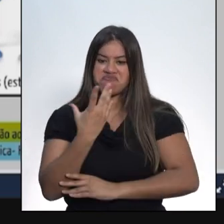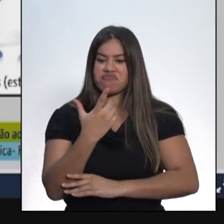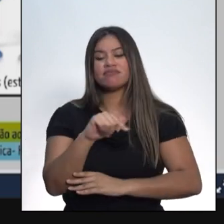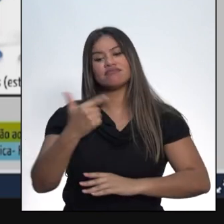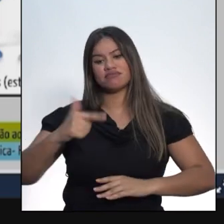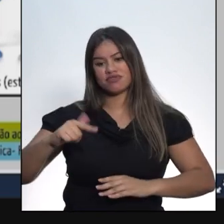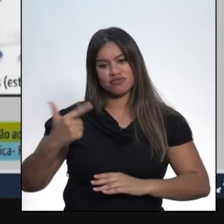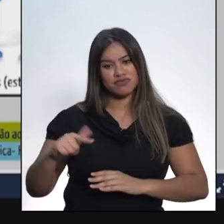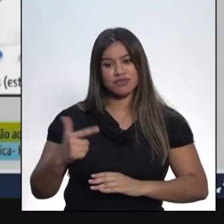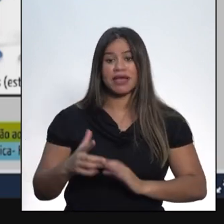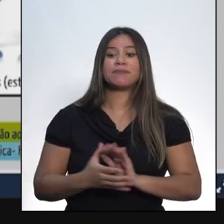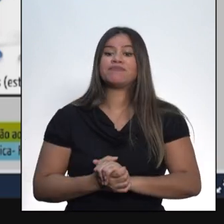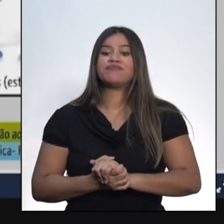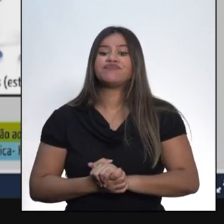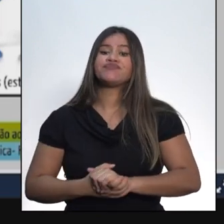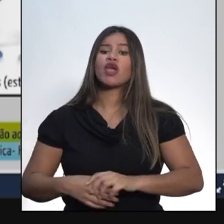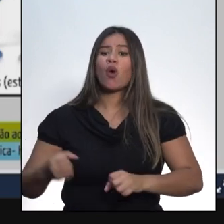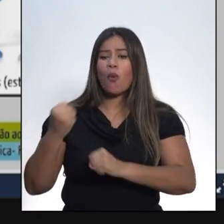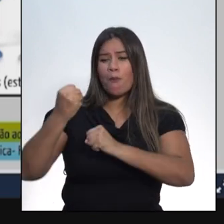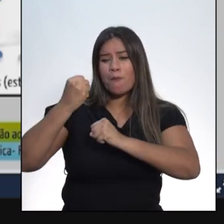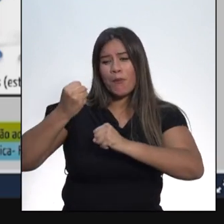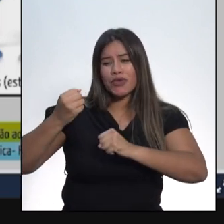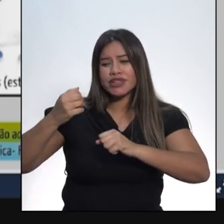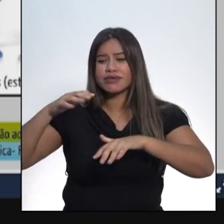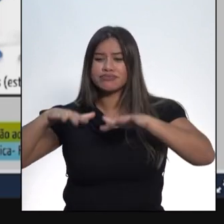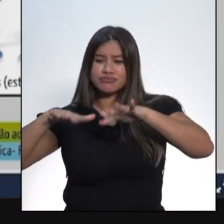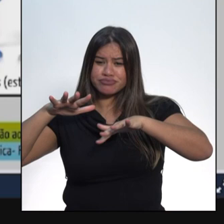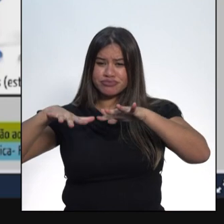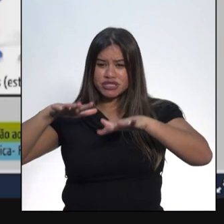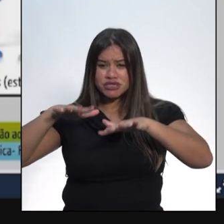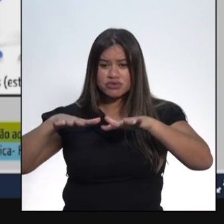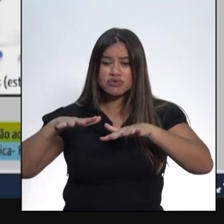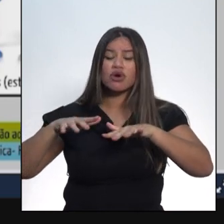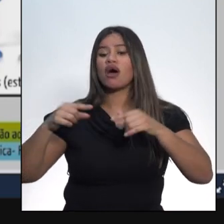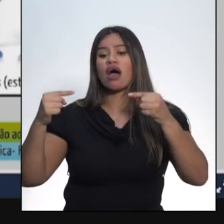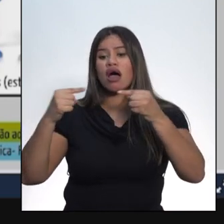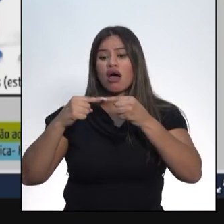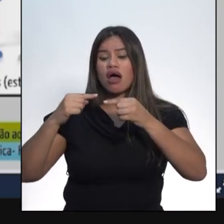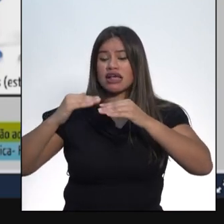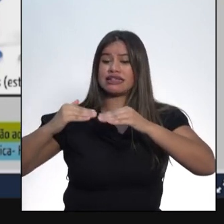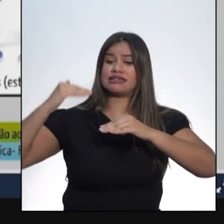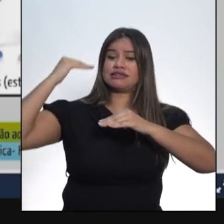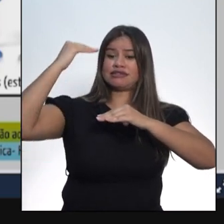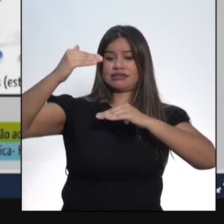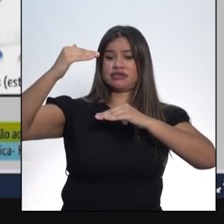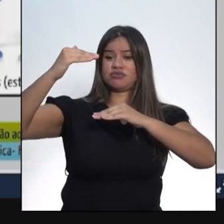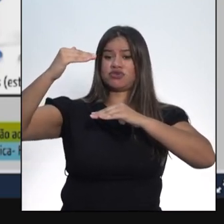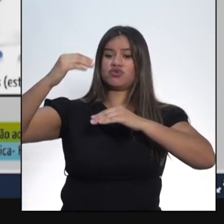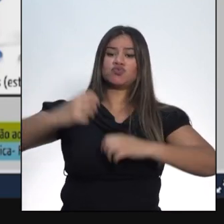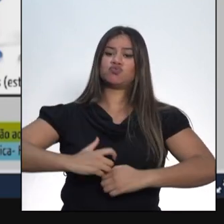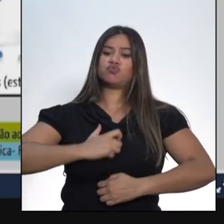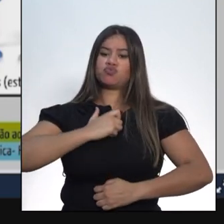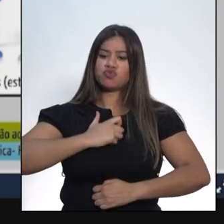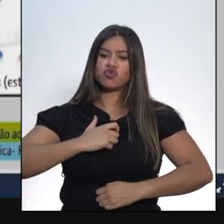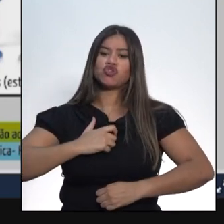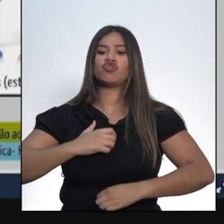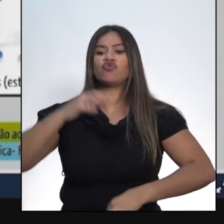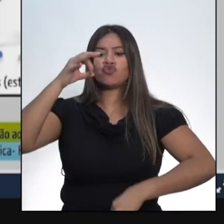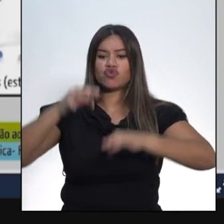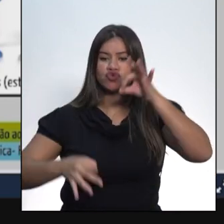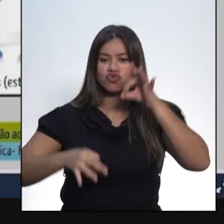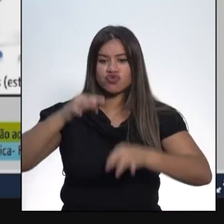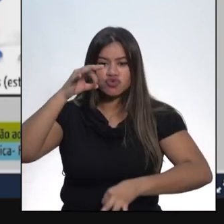poder moderador estava acima do poder executivo, do poder legislativo e do poder judiciário. Ou seja,